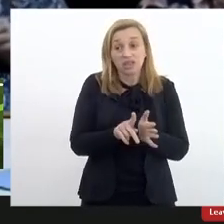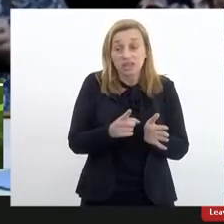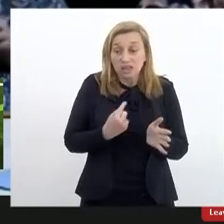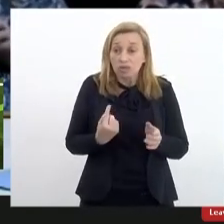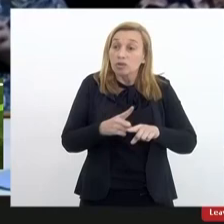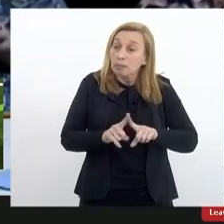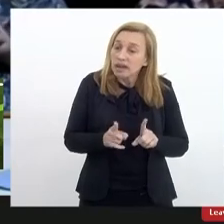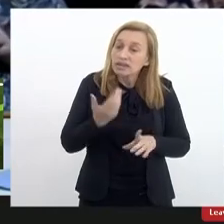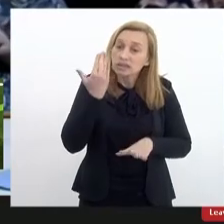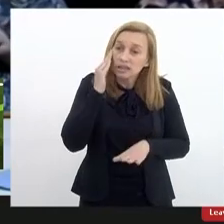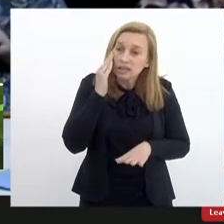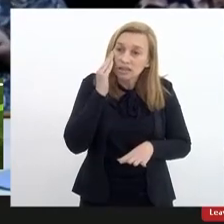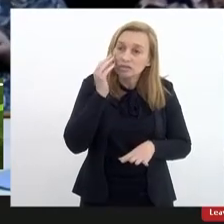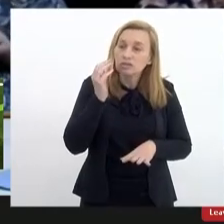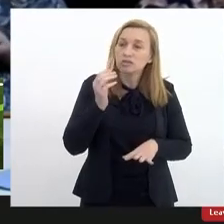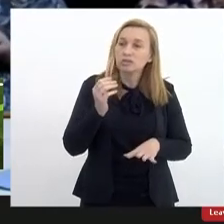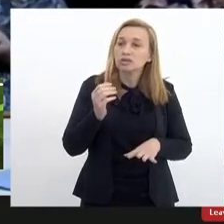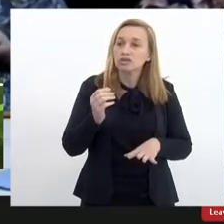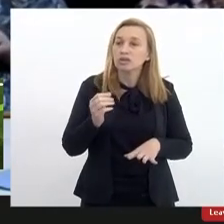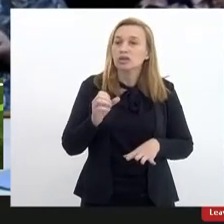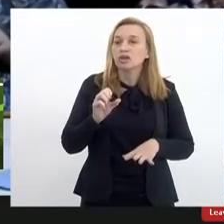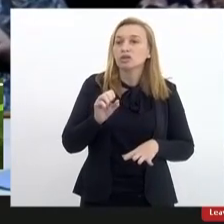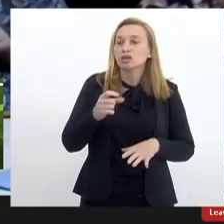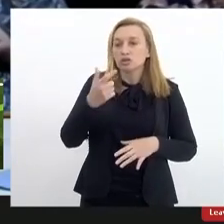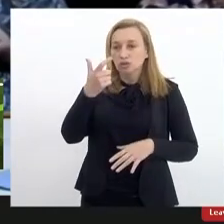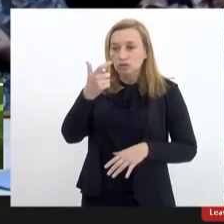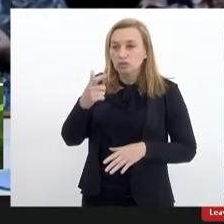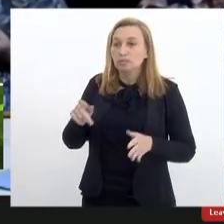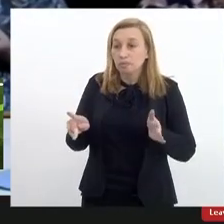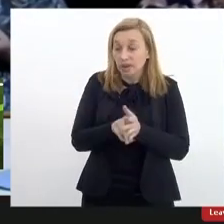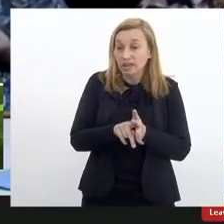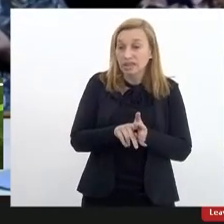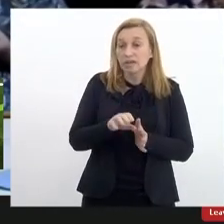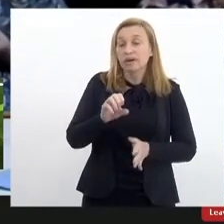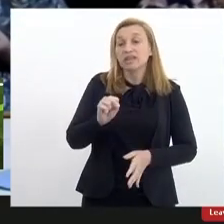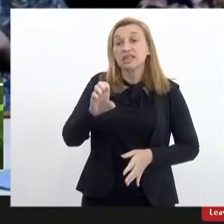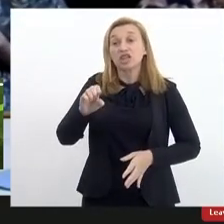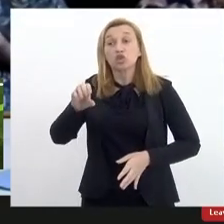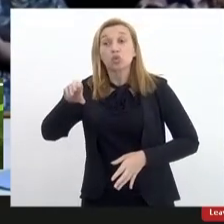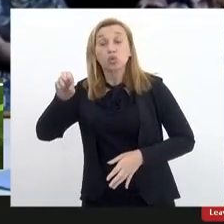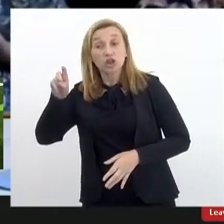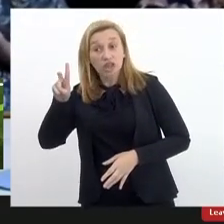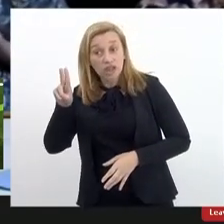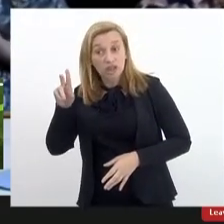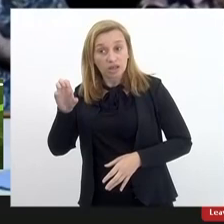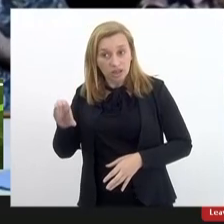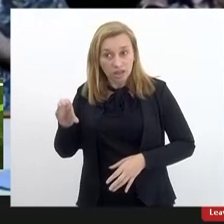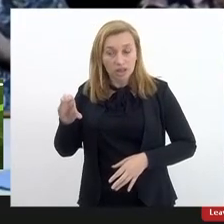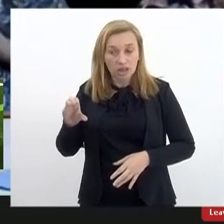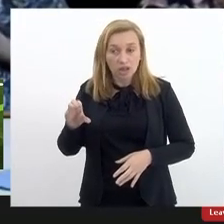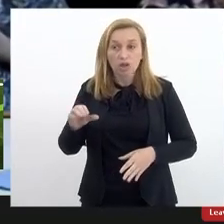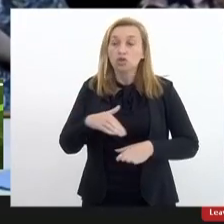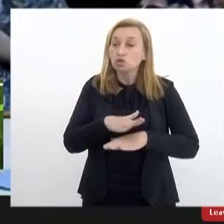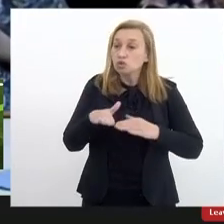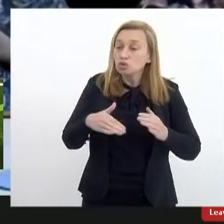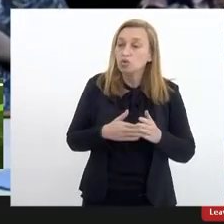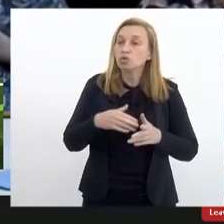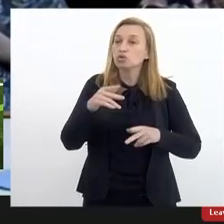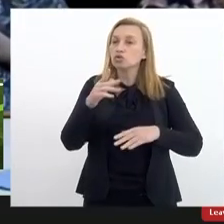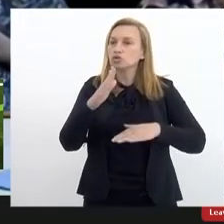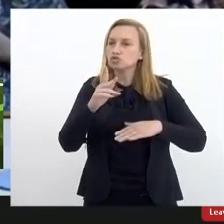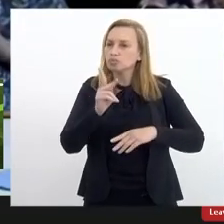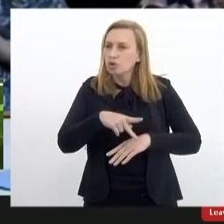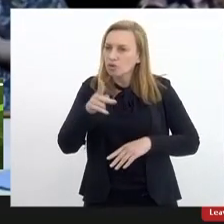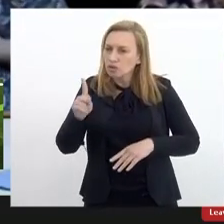entendemos que enquanto se eduque todos nós né que somos professores que